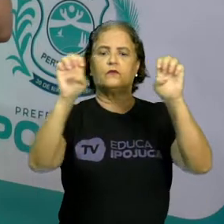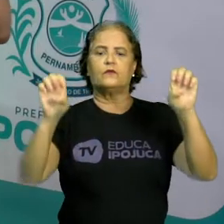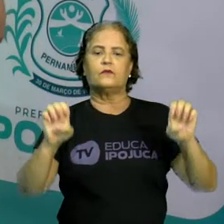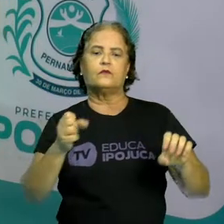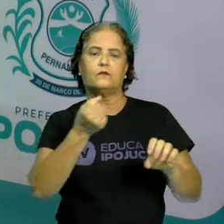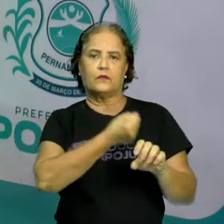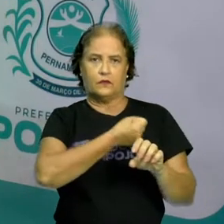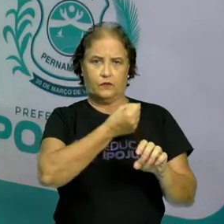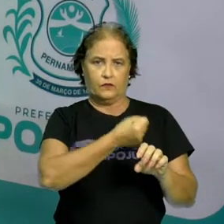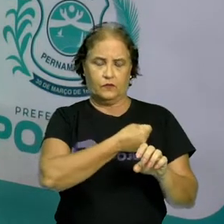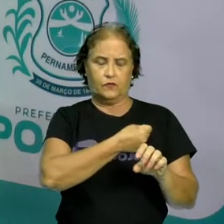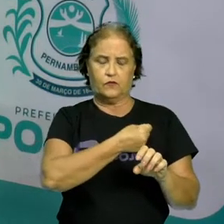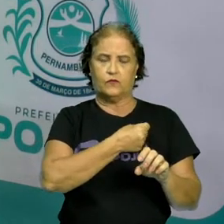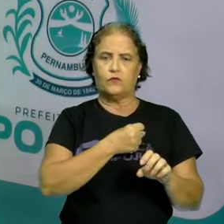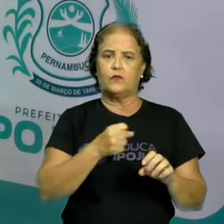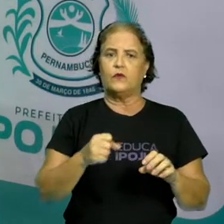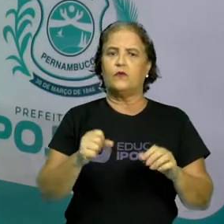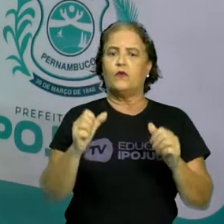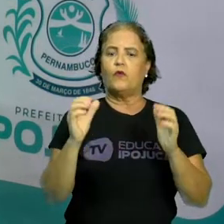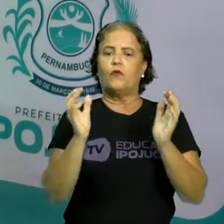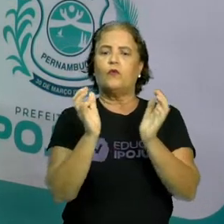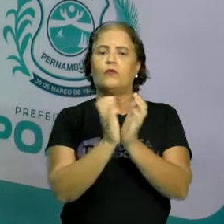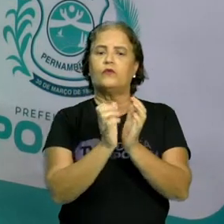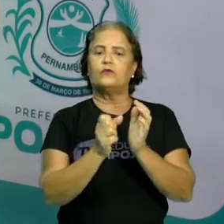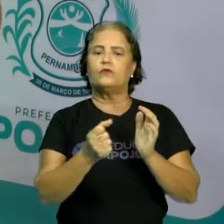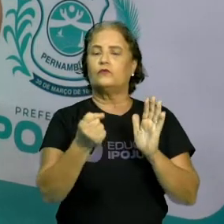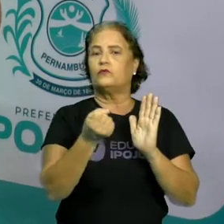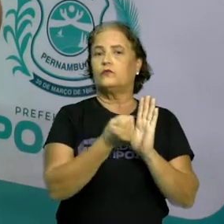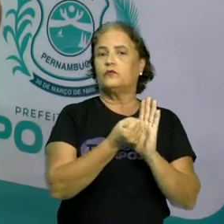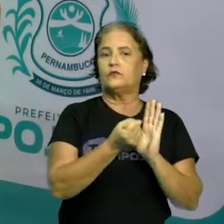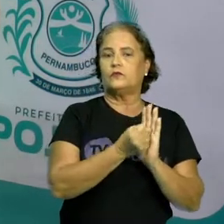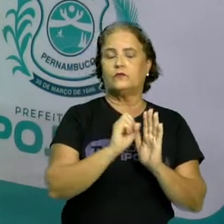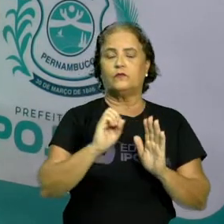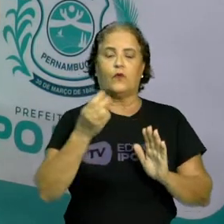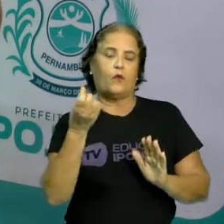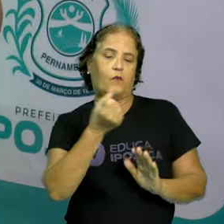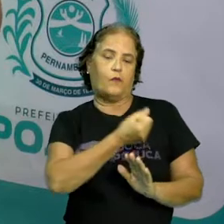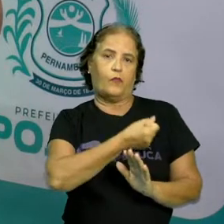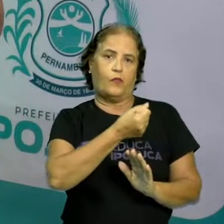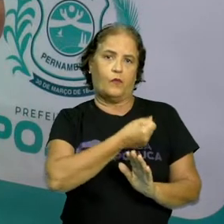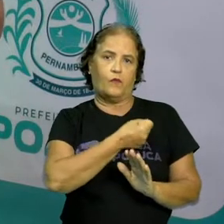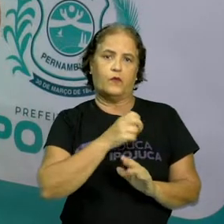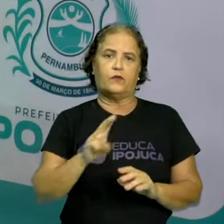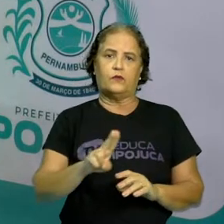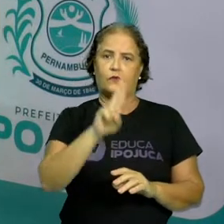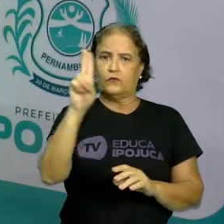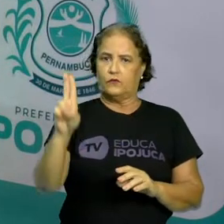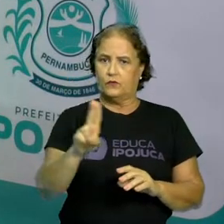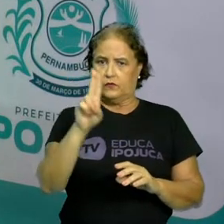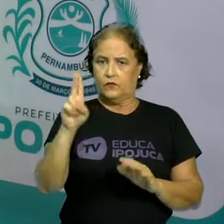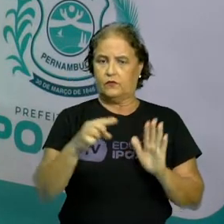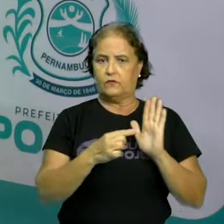um conjunto de símbolos ou numerais usados para representar os números.